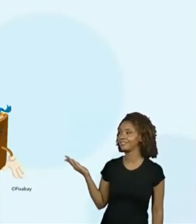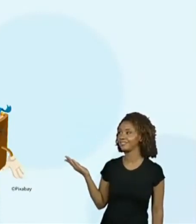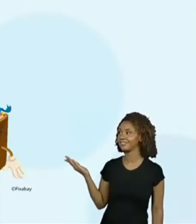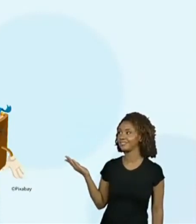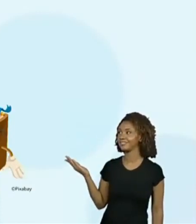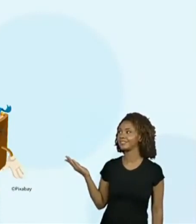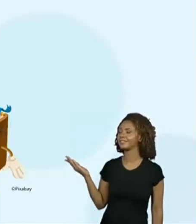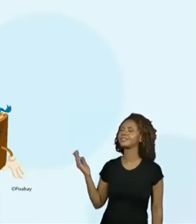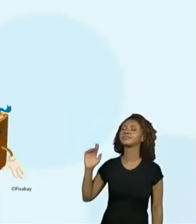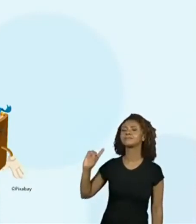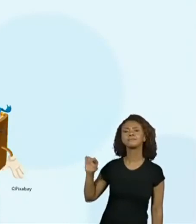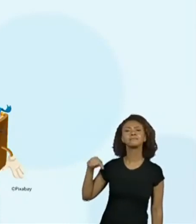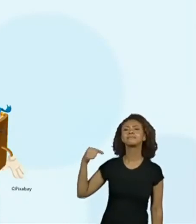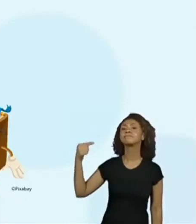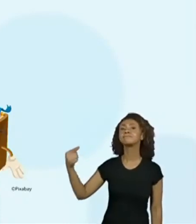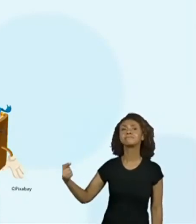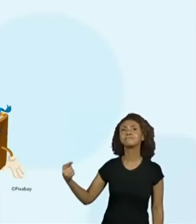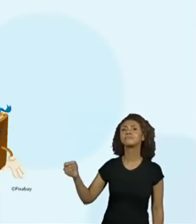O próximo.